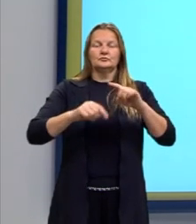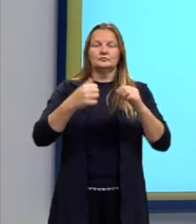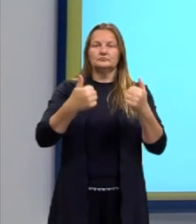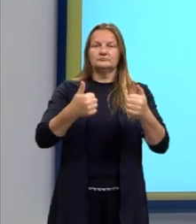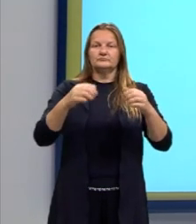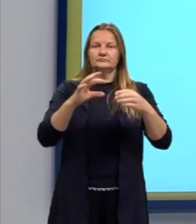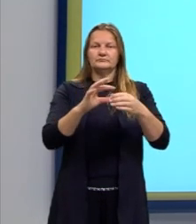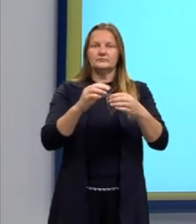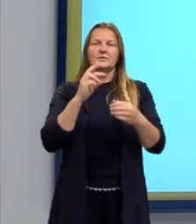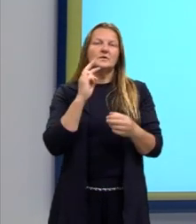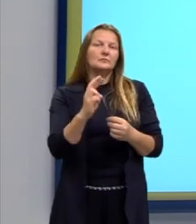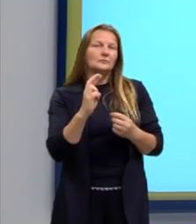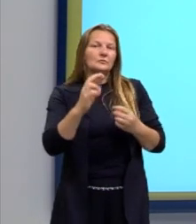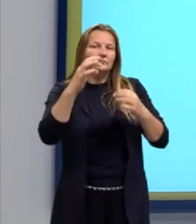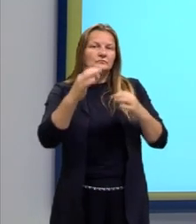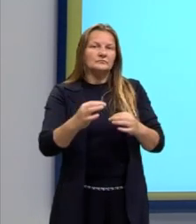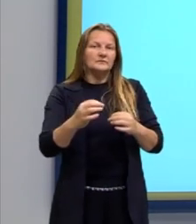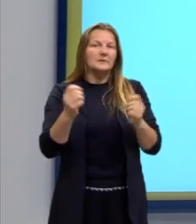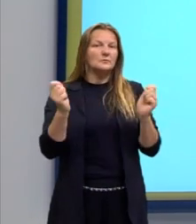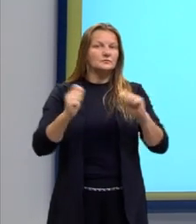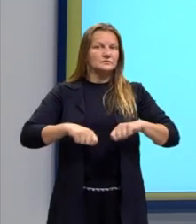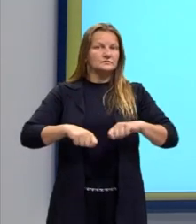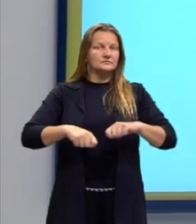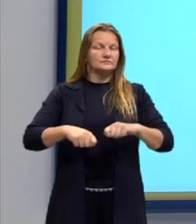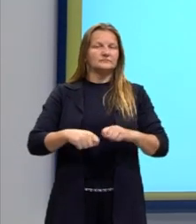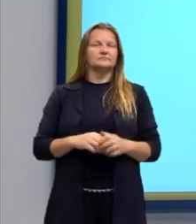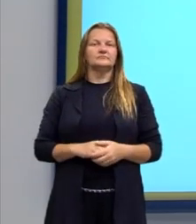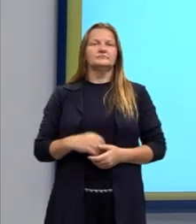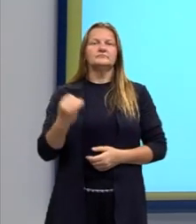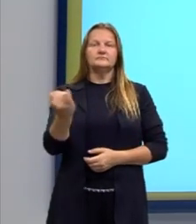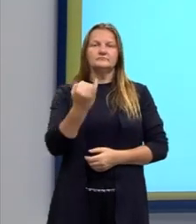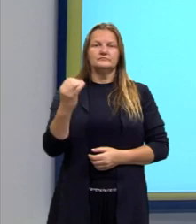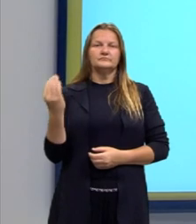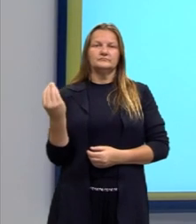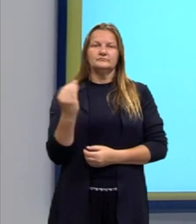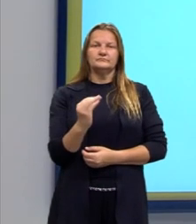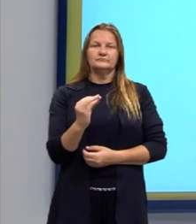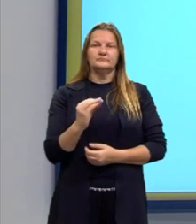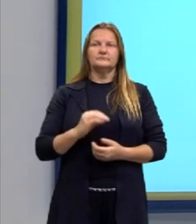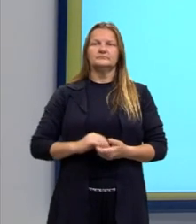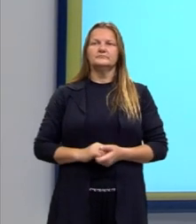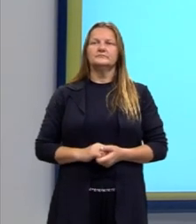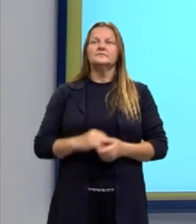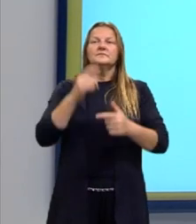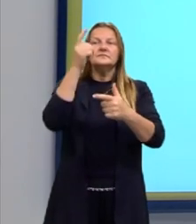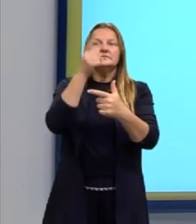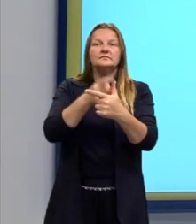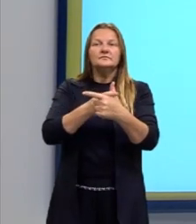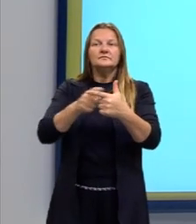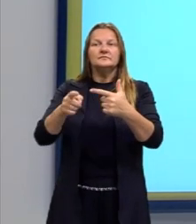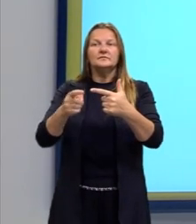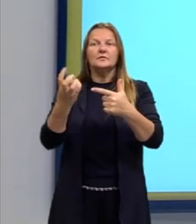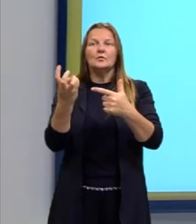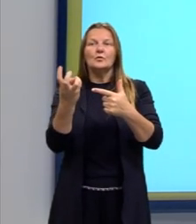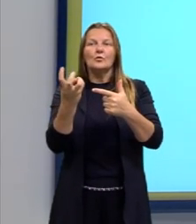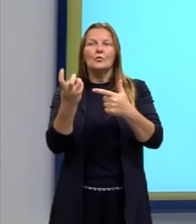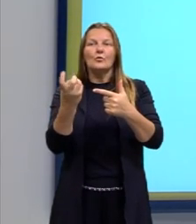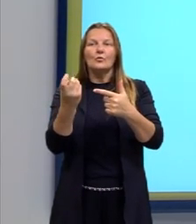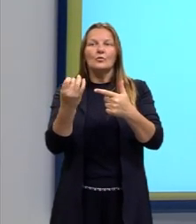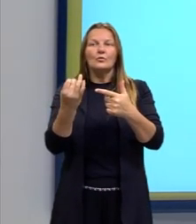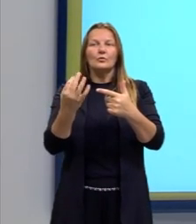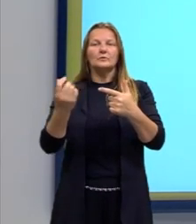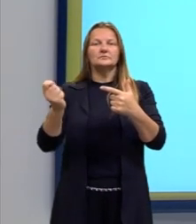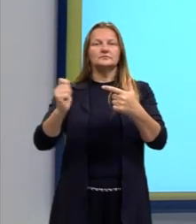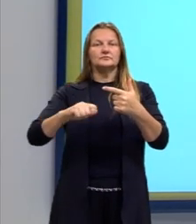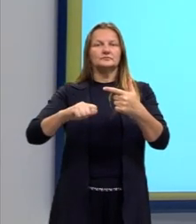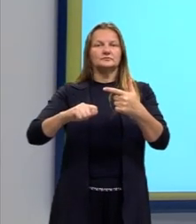ou aquelas respostas que, para mim, são importantes, né? Obter, e dividir pelo total de casos possíveis. Então,